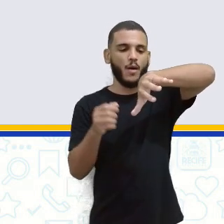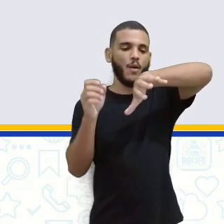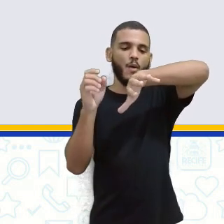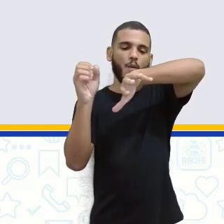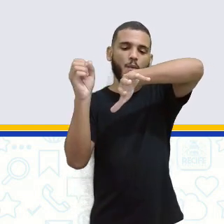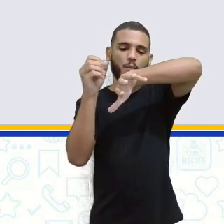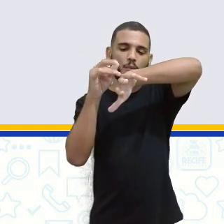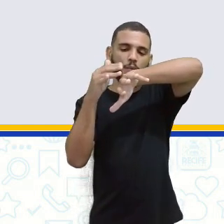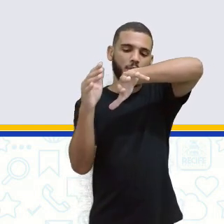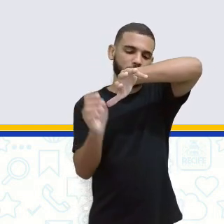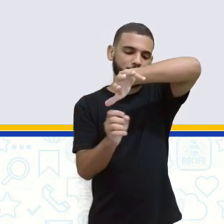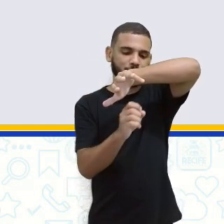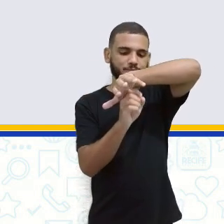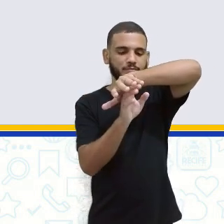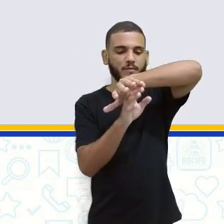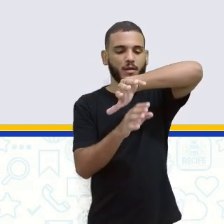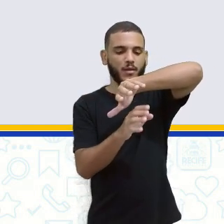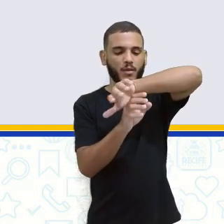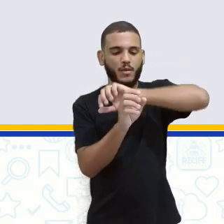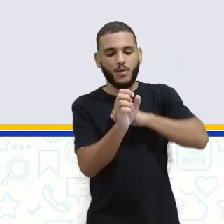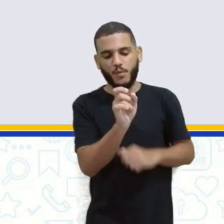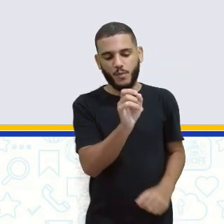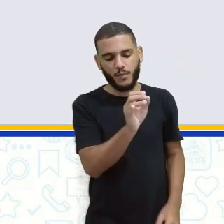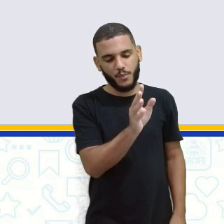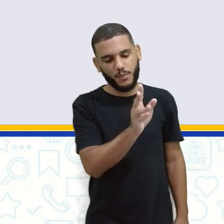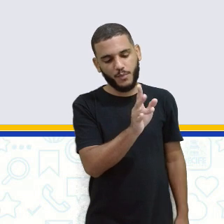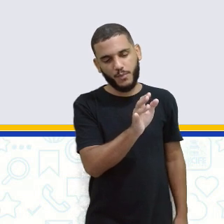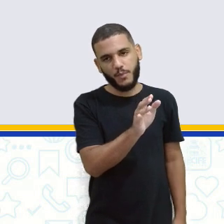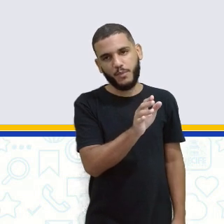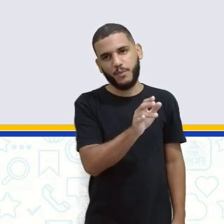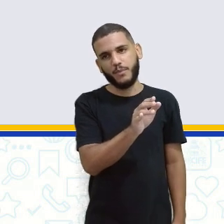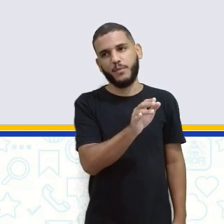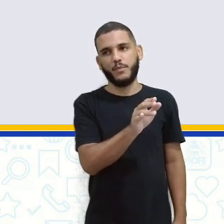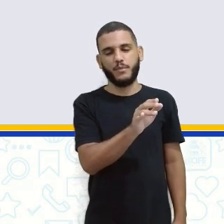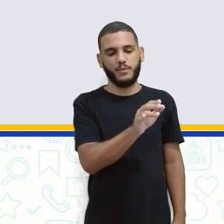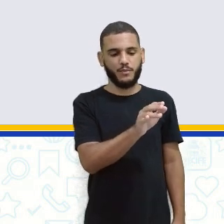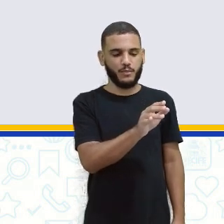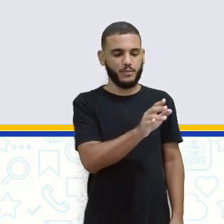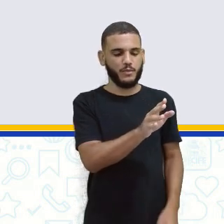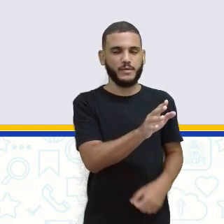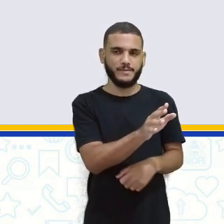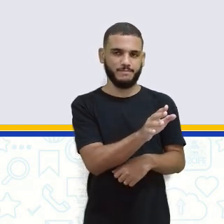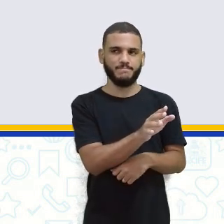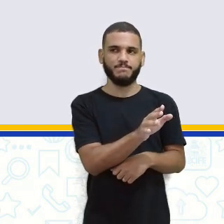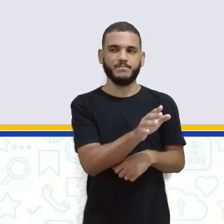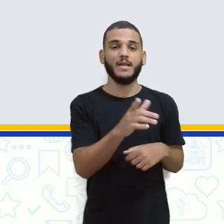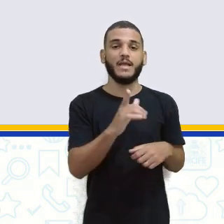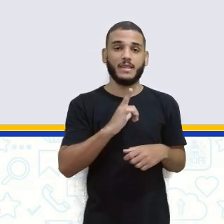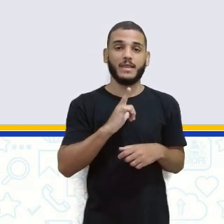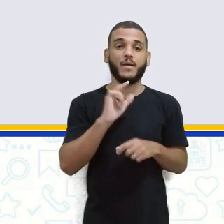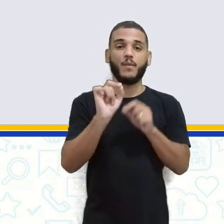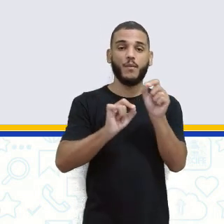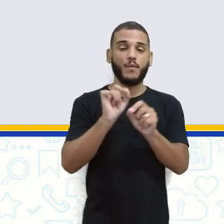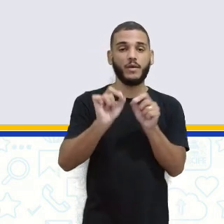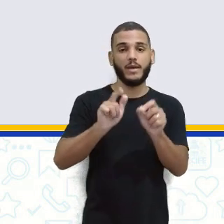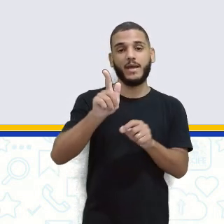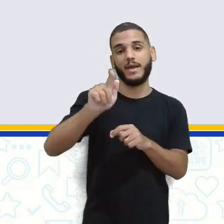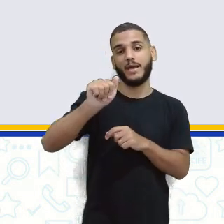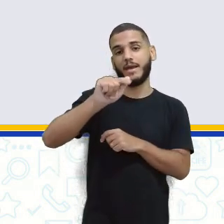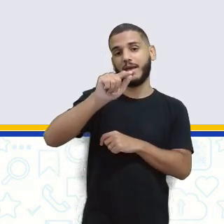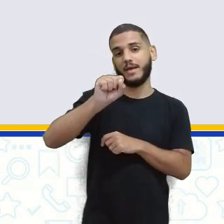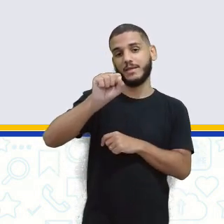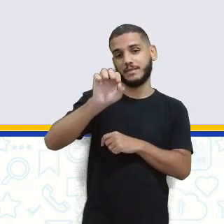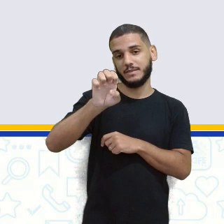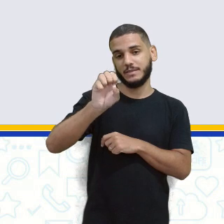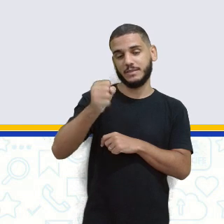né? É um corpo que a gente não está vendo, mas ali existem gases que fazem parte da nossa atmosfera. Isso a gente já sabe. Então, a luz já está atravessando